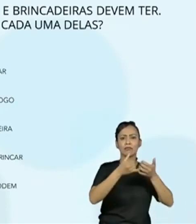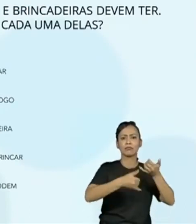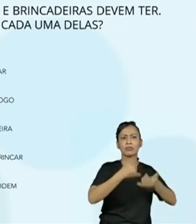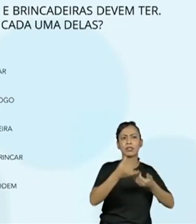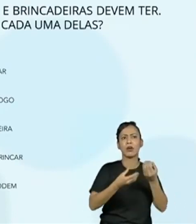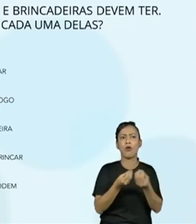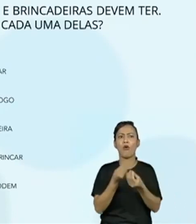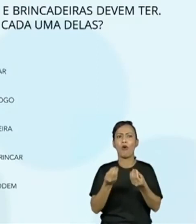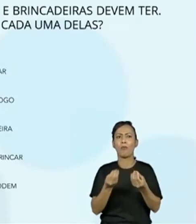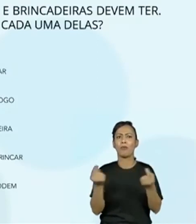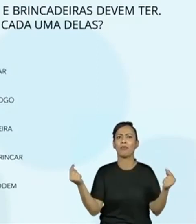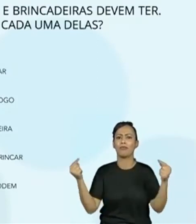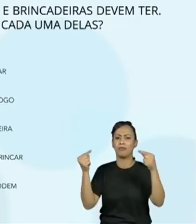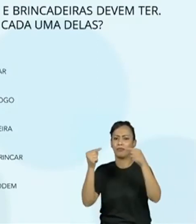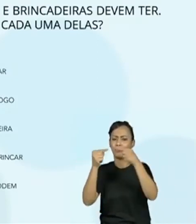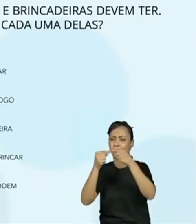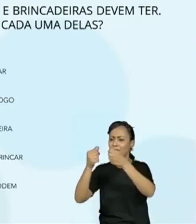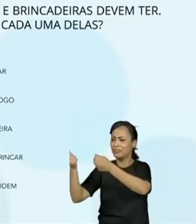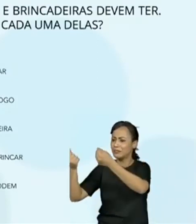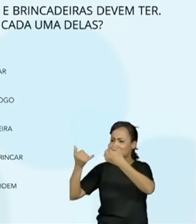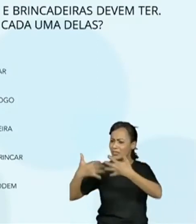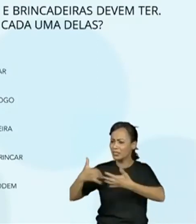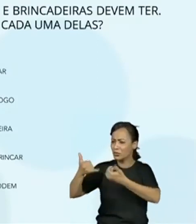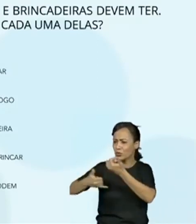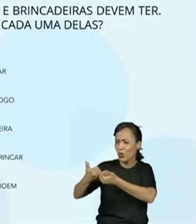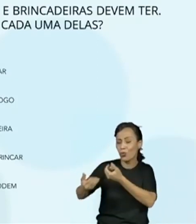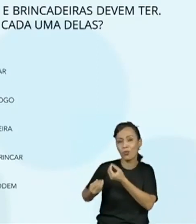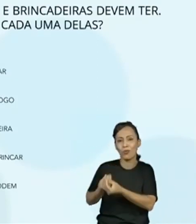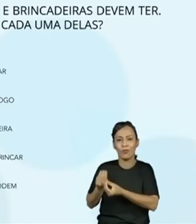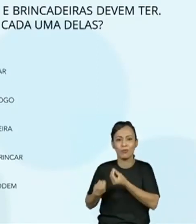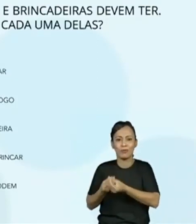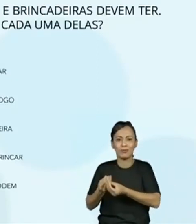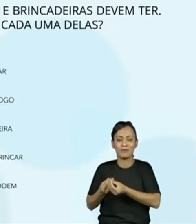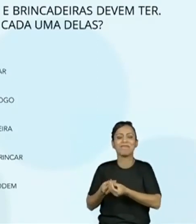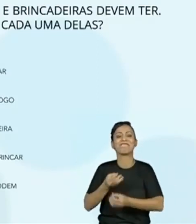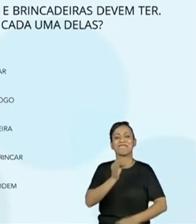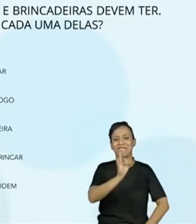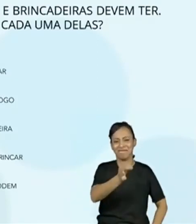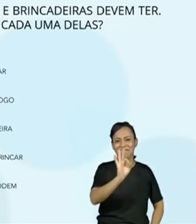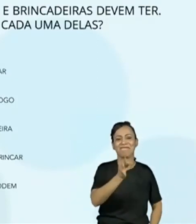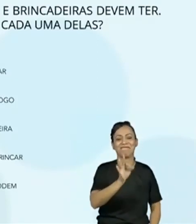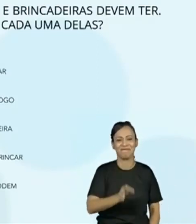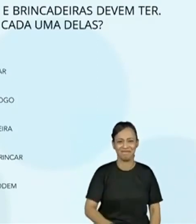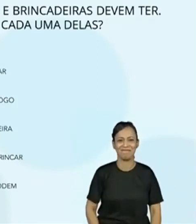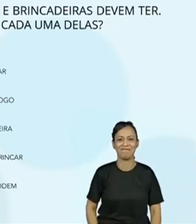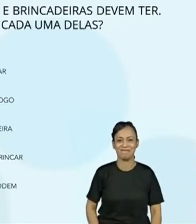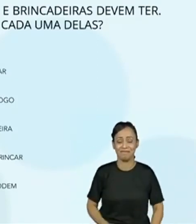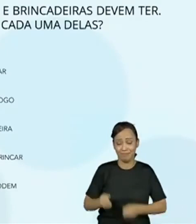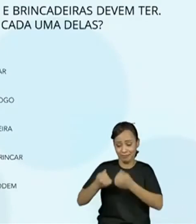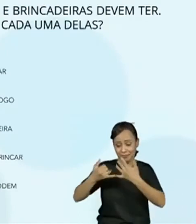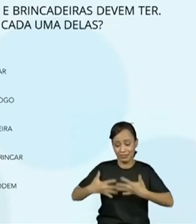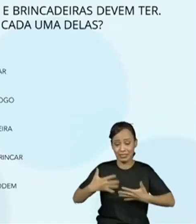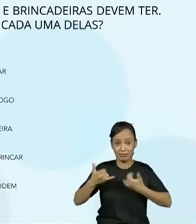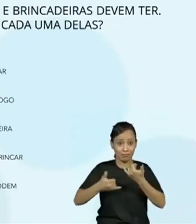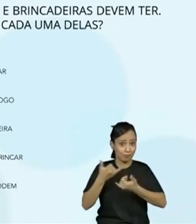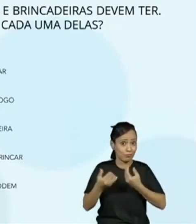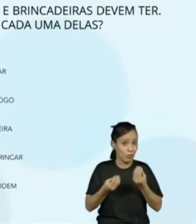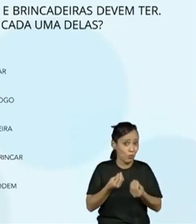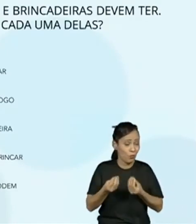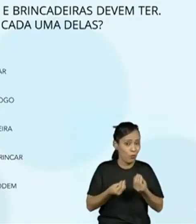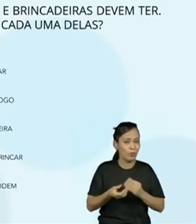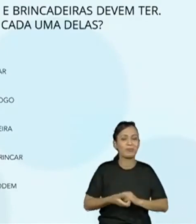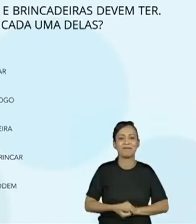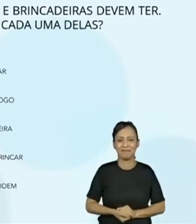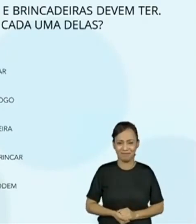está fácil. As regras, ensina, explica como eu devo. Explica a brincadeira ou o jogo.